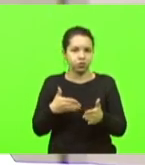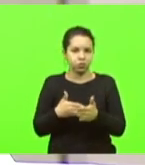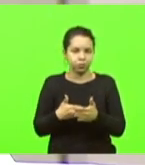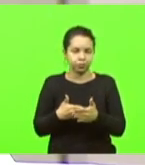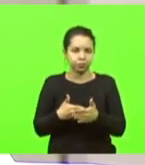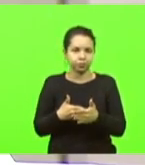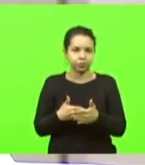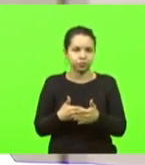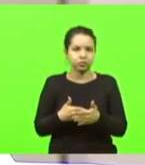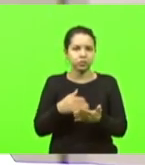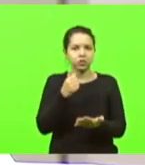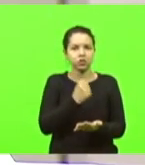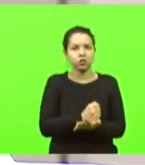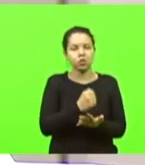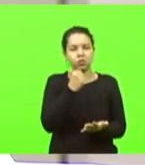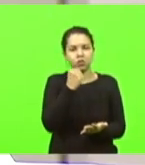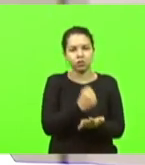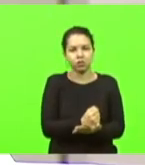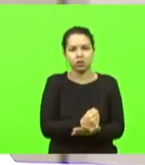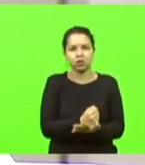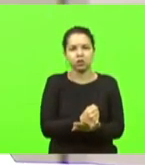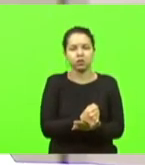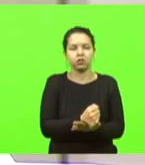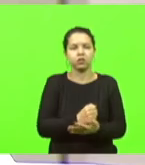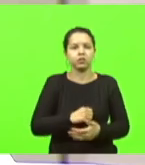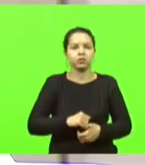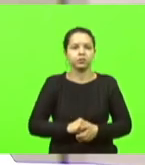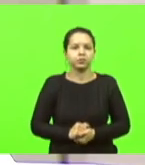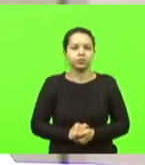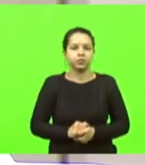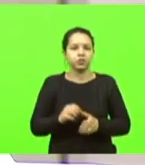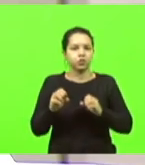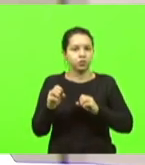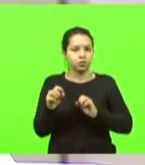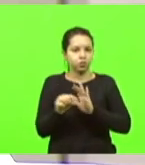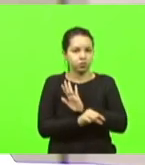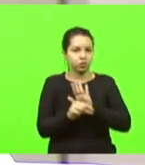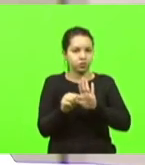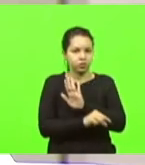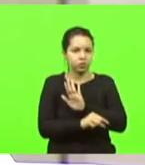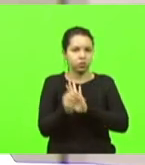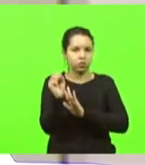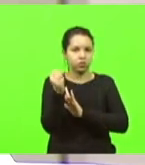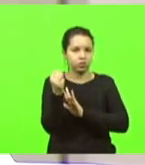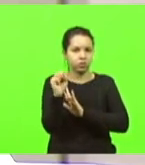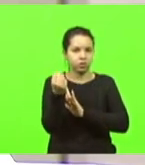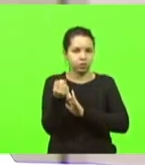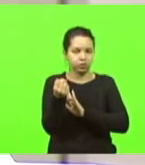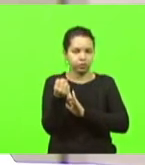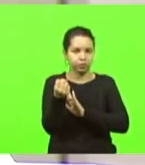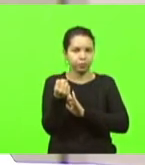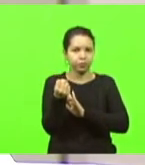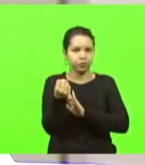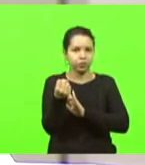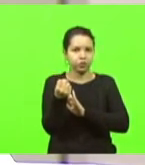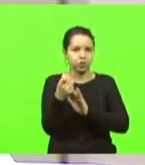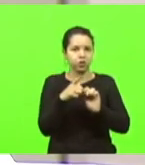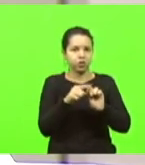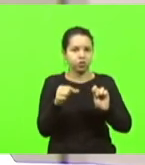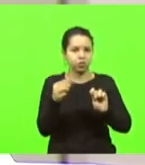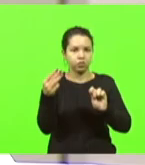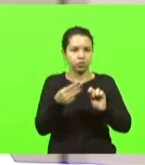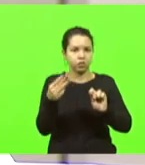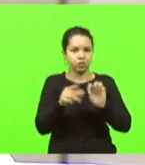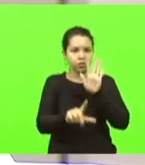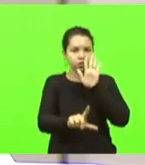contratados com base no inciso oitavo do artigo terceiro